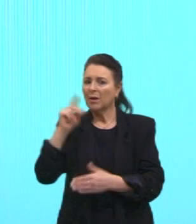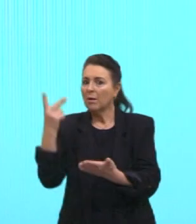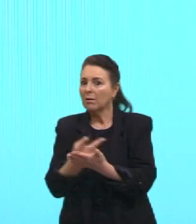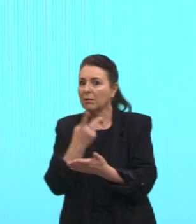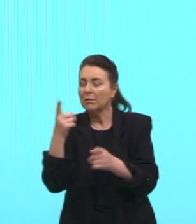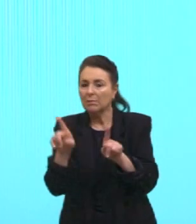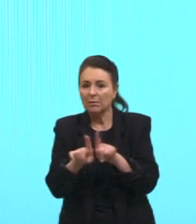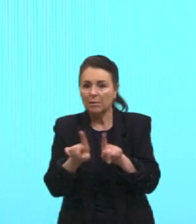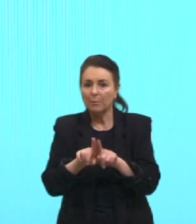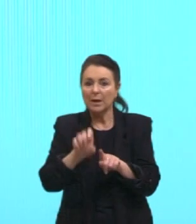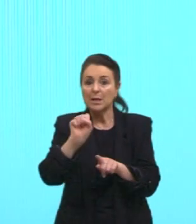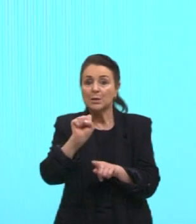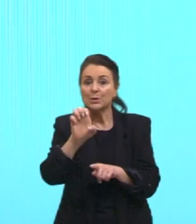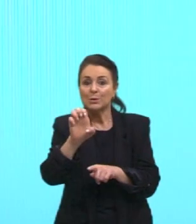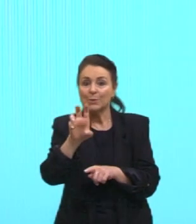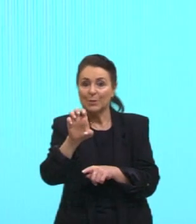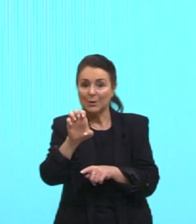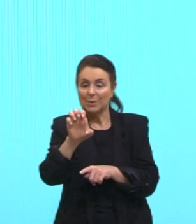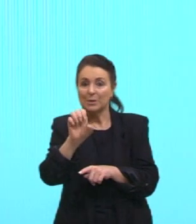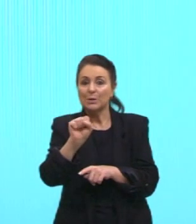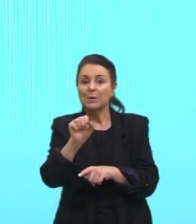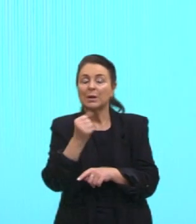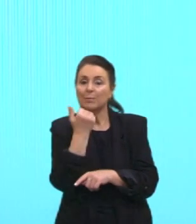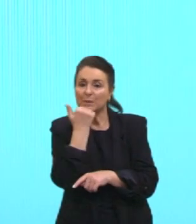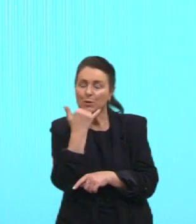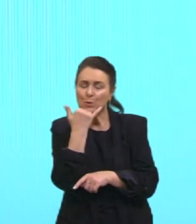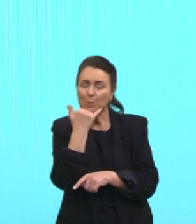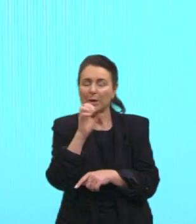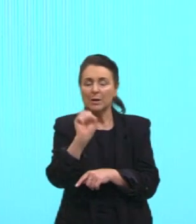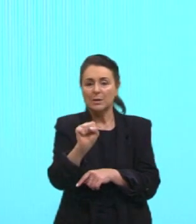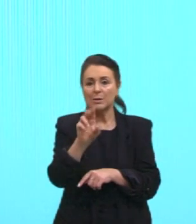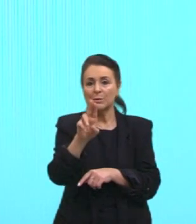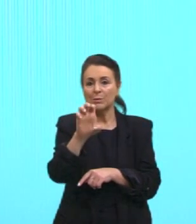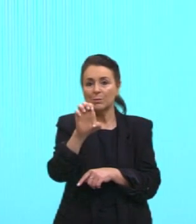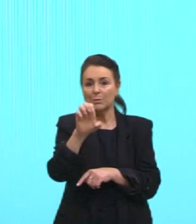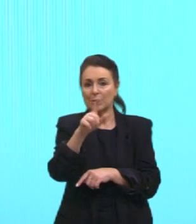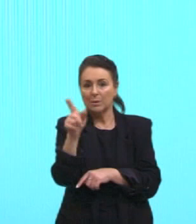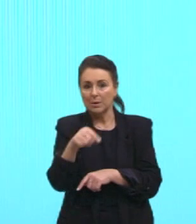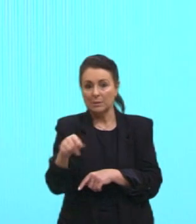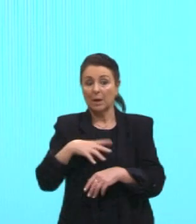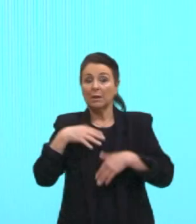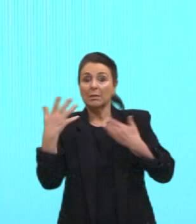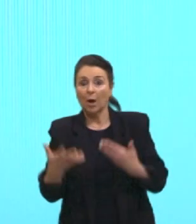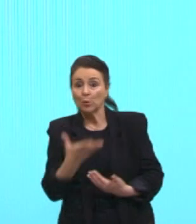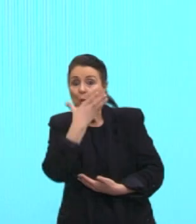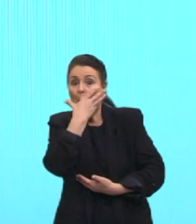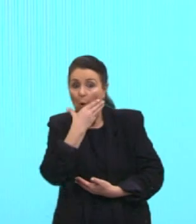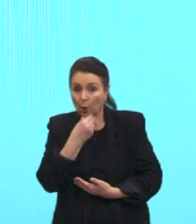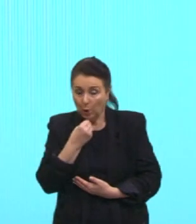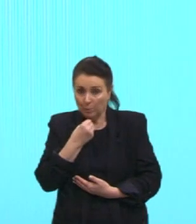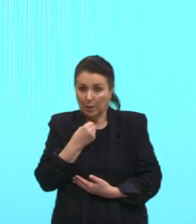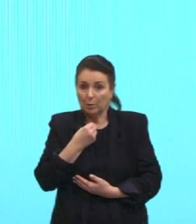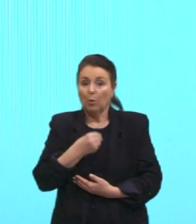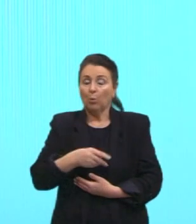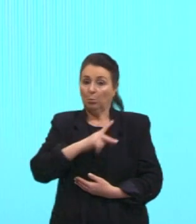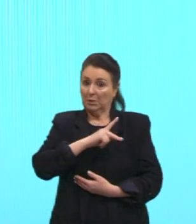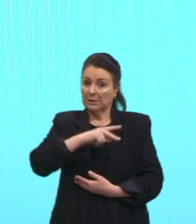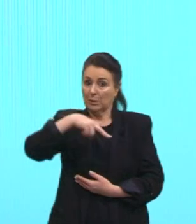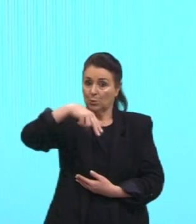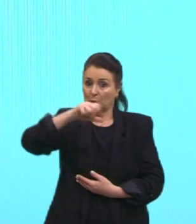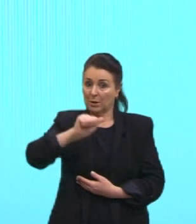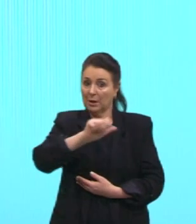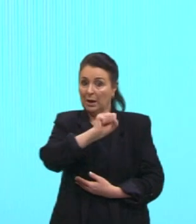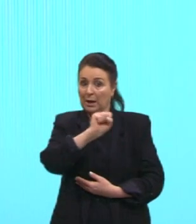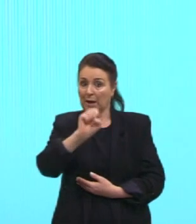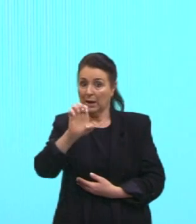também? Suez passava o óleo por ali, o petróleo também passava por ali. Então, se o Nasser controla aquela região, então, ele vai